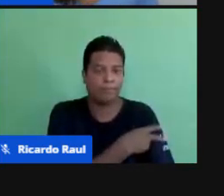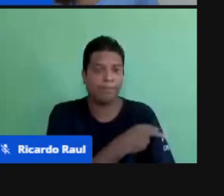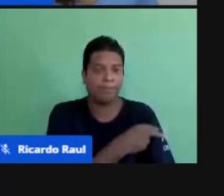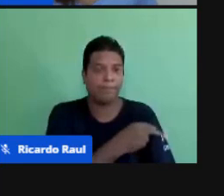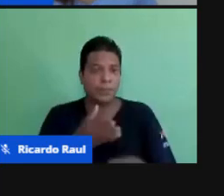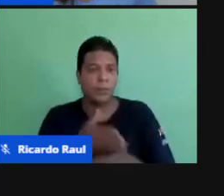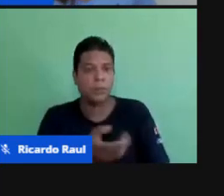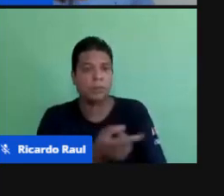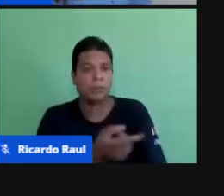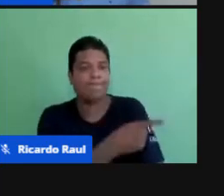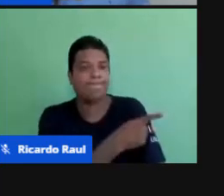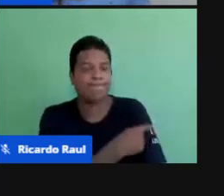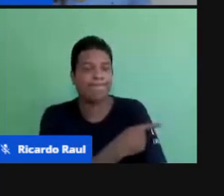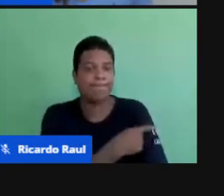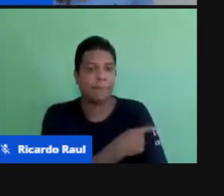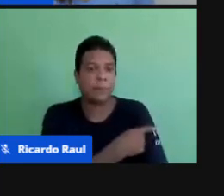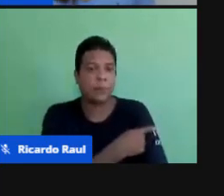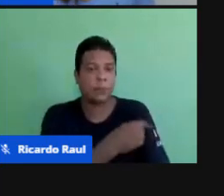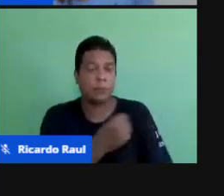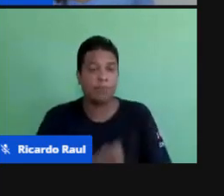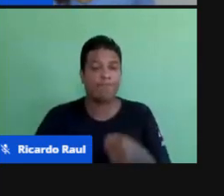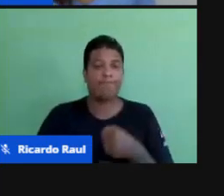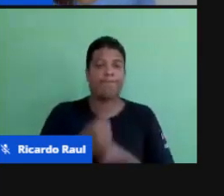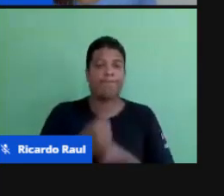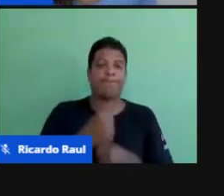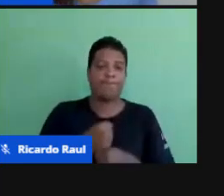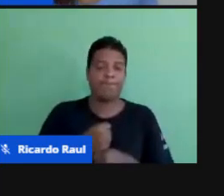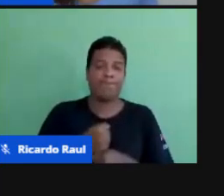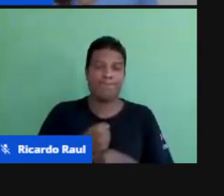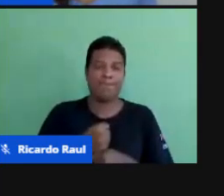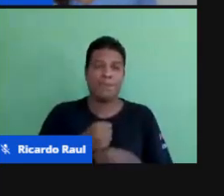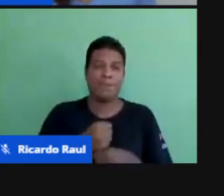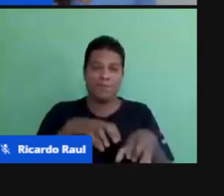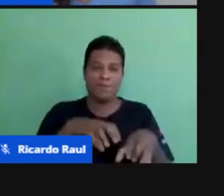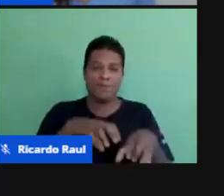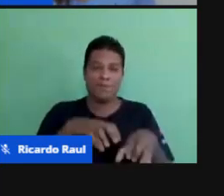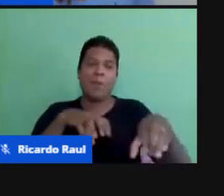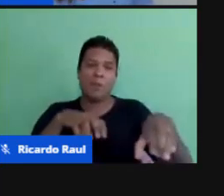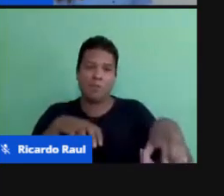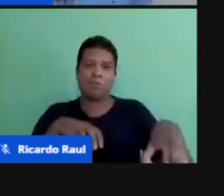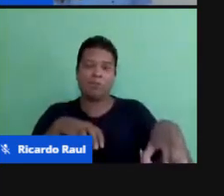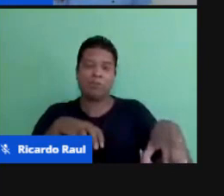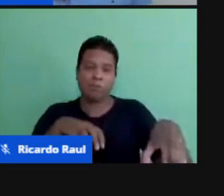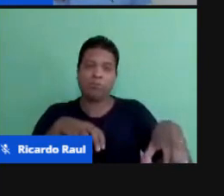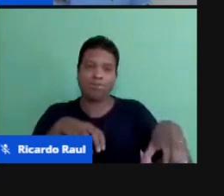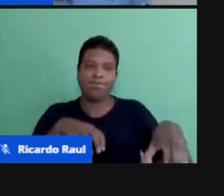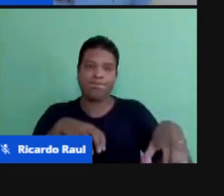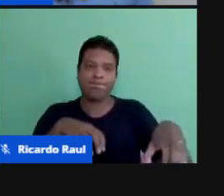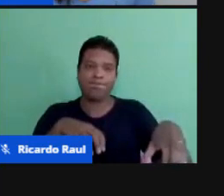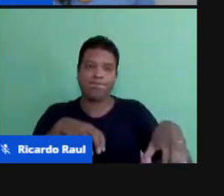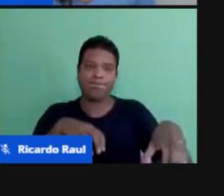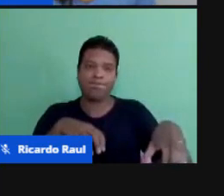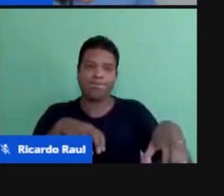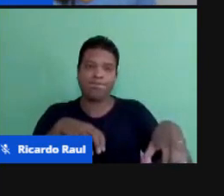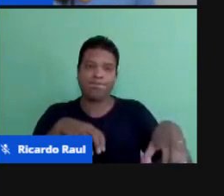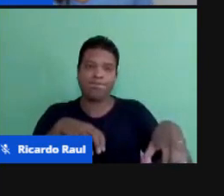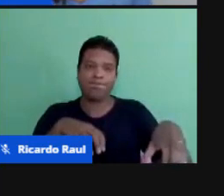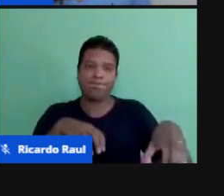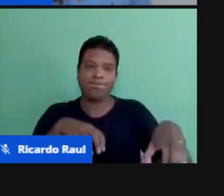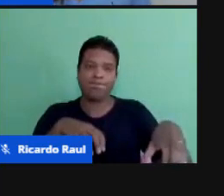O primeiro ano Do ano passado No sistema Remoto Então Ofertar